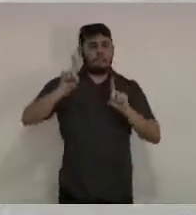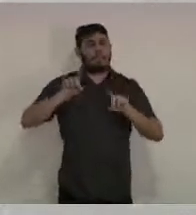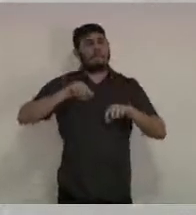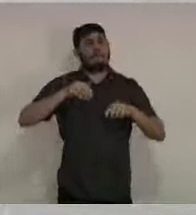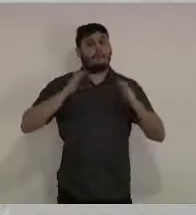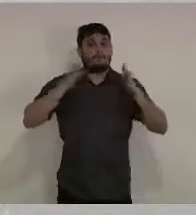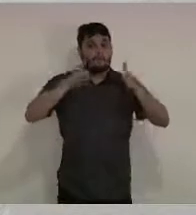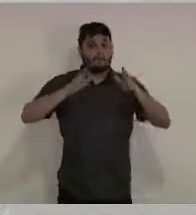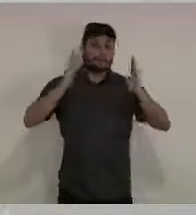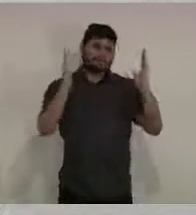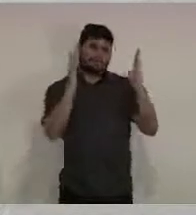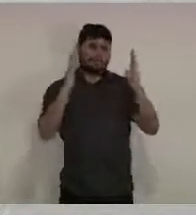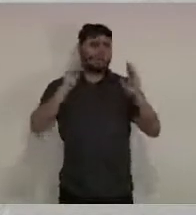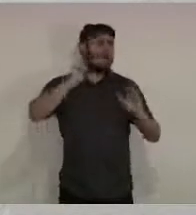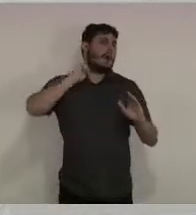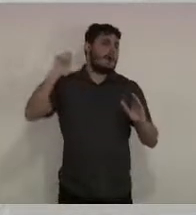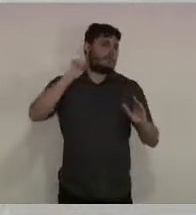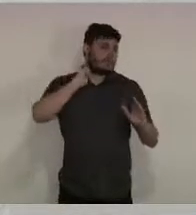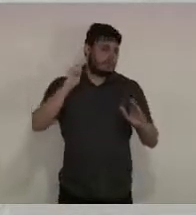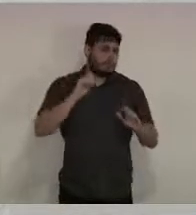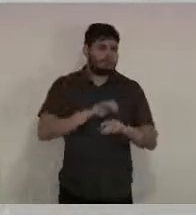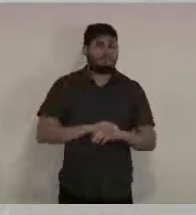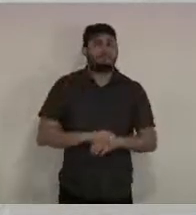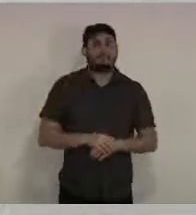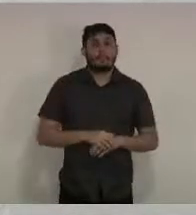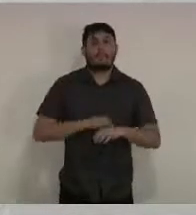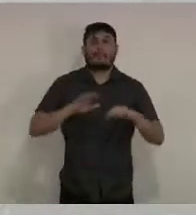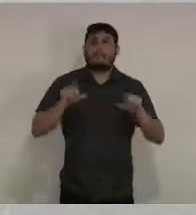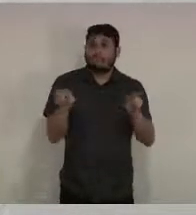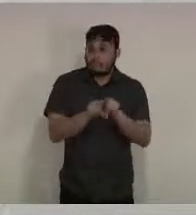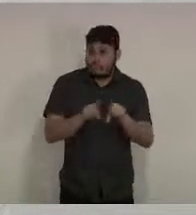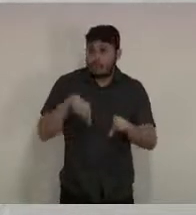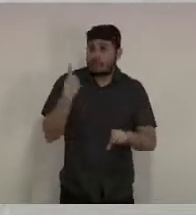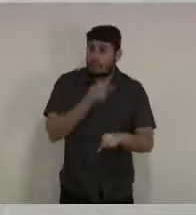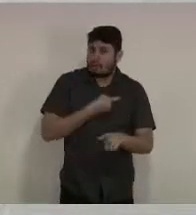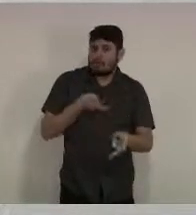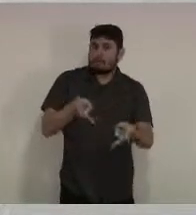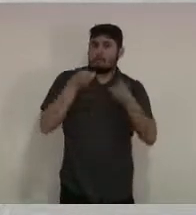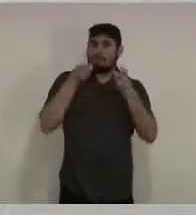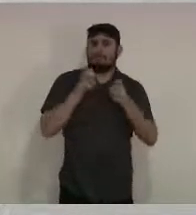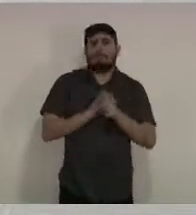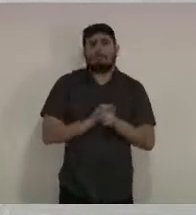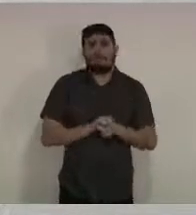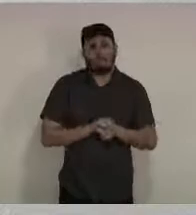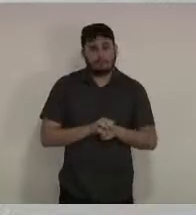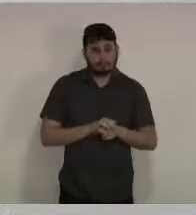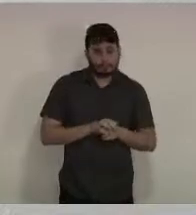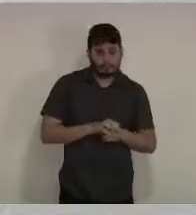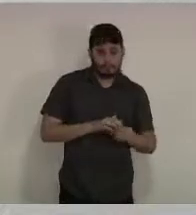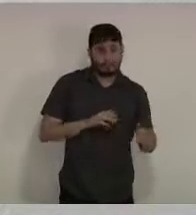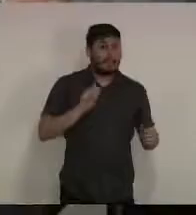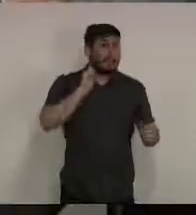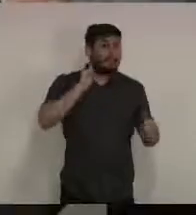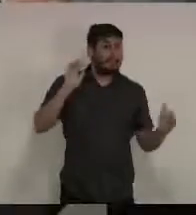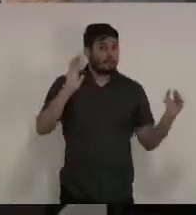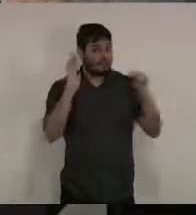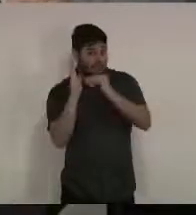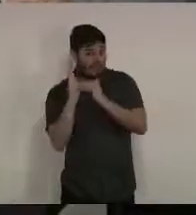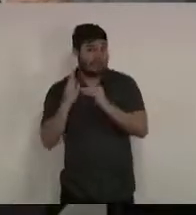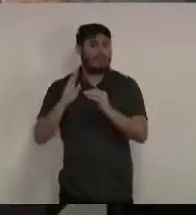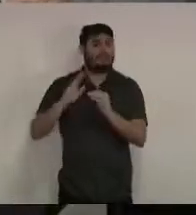tomadas antes do paramento pelo município, e depois nós temos um aumento no final de abril para o começo de maio.